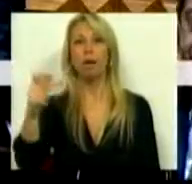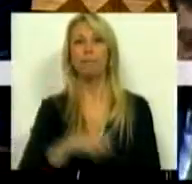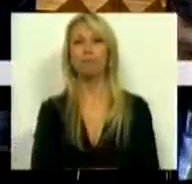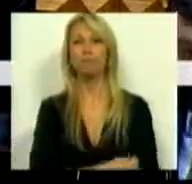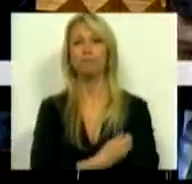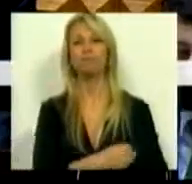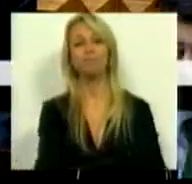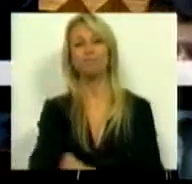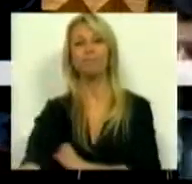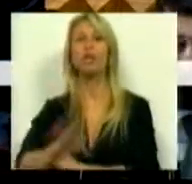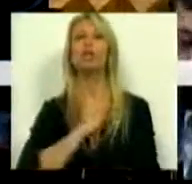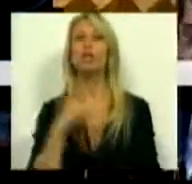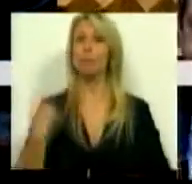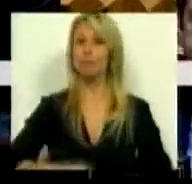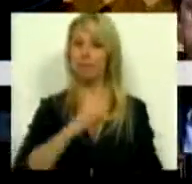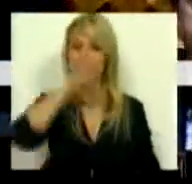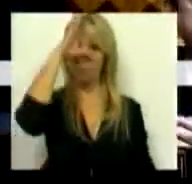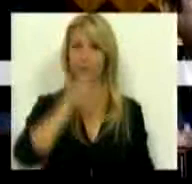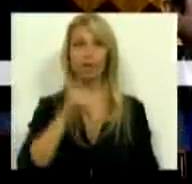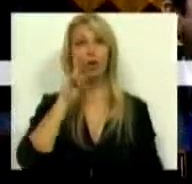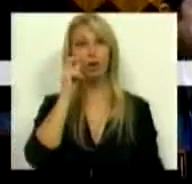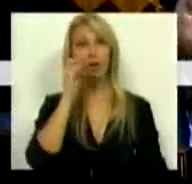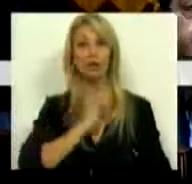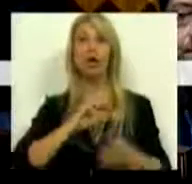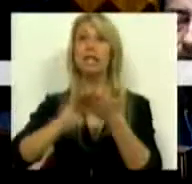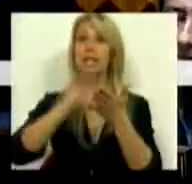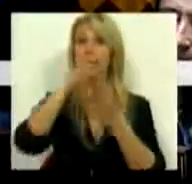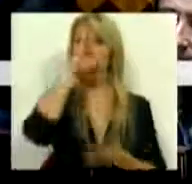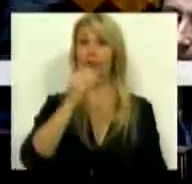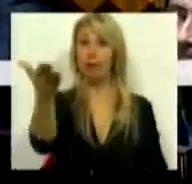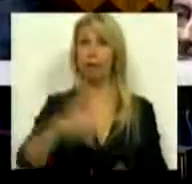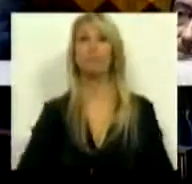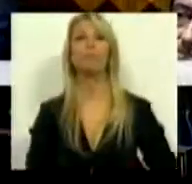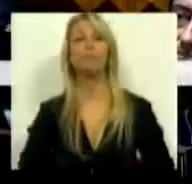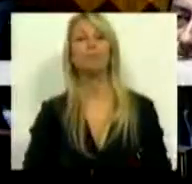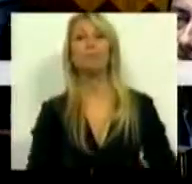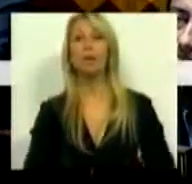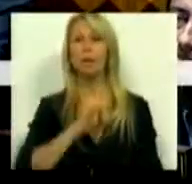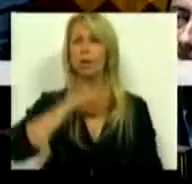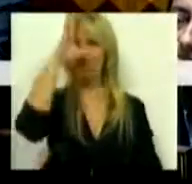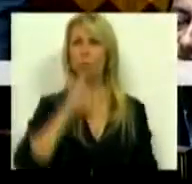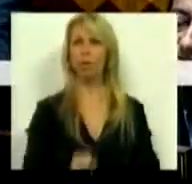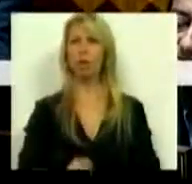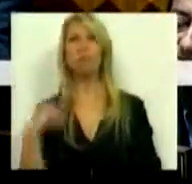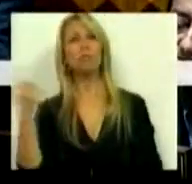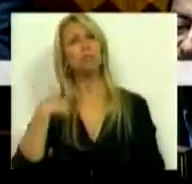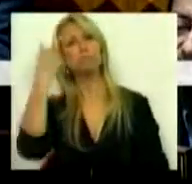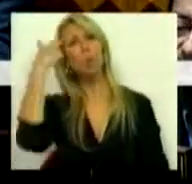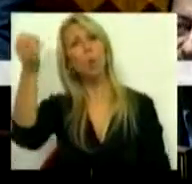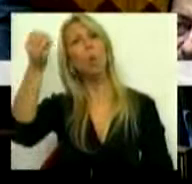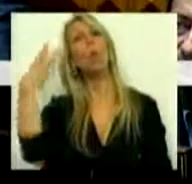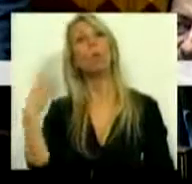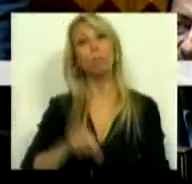Sr. Presidente, Sr. Ministro, Sra. e Sras. Secretários de Estado, Sr. Ministro, nós compreendemos